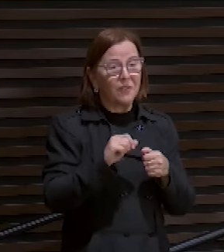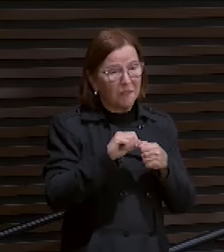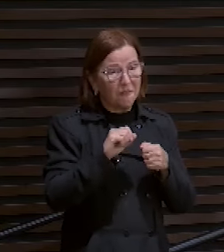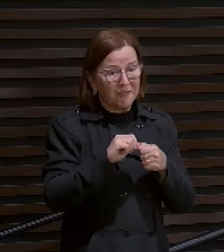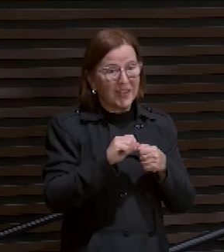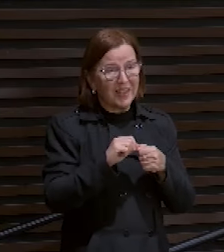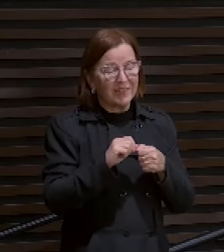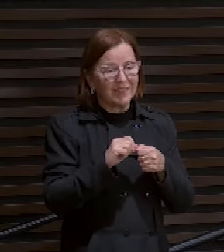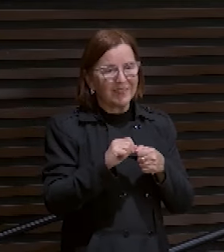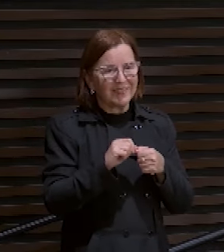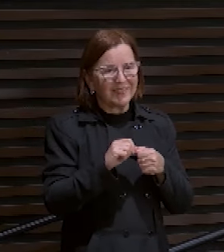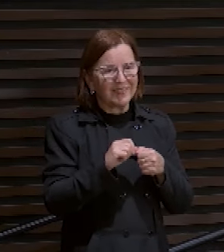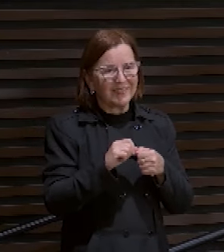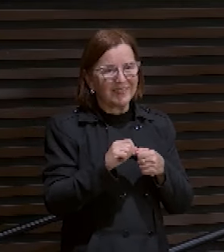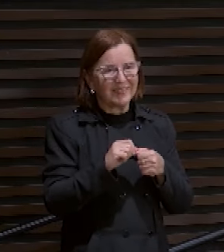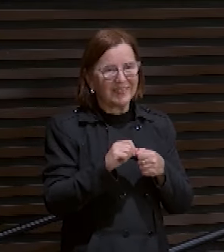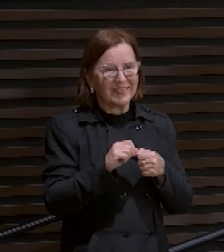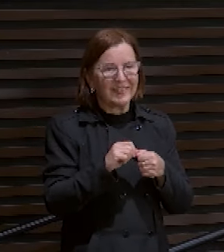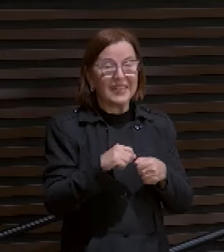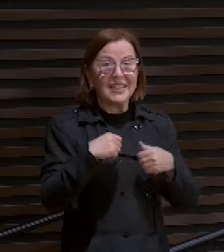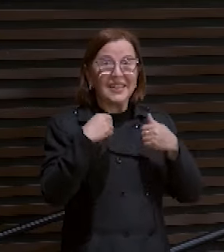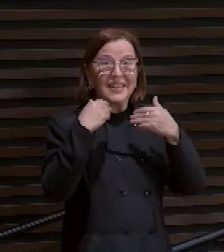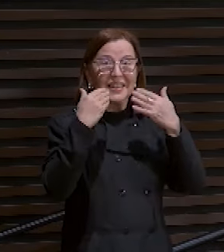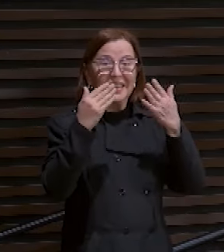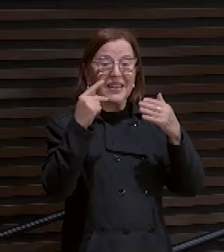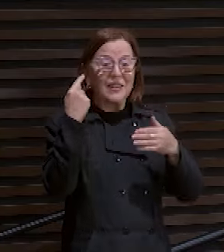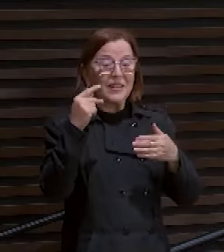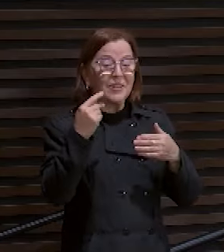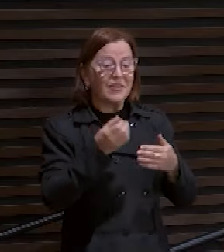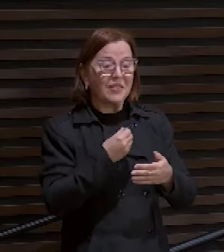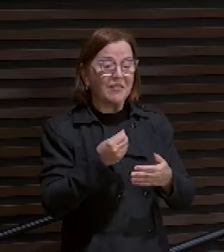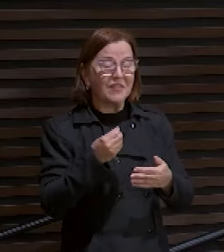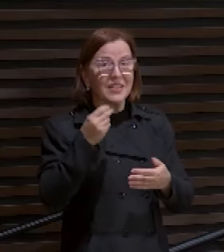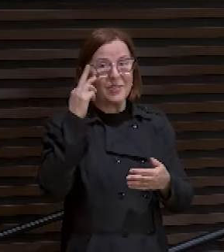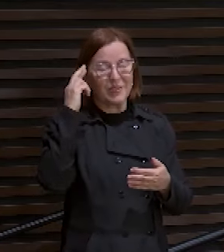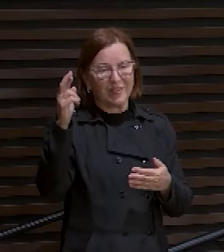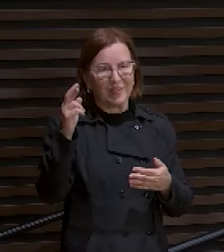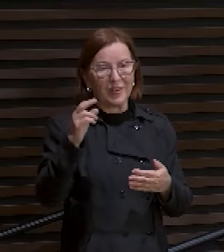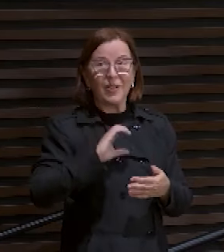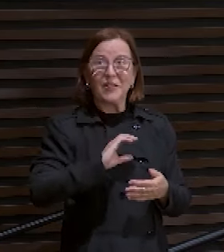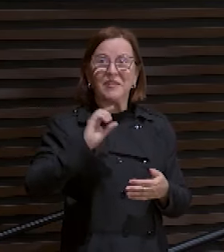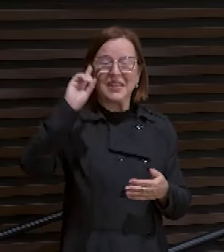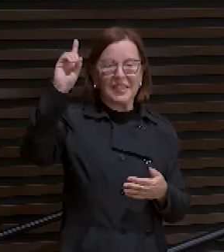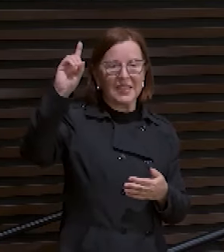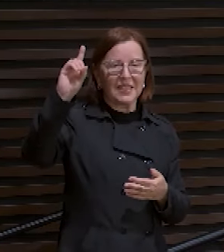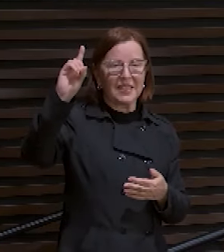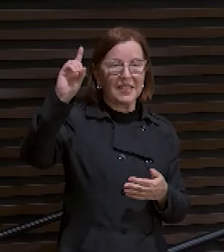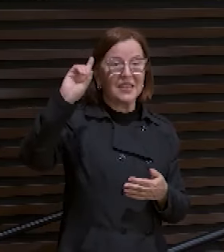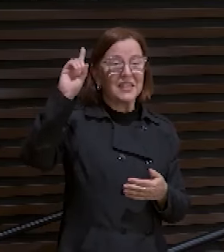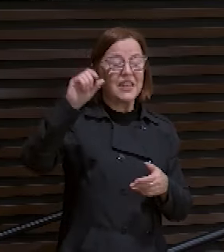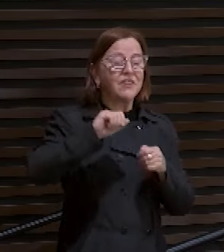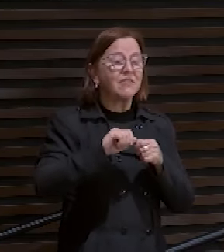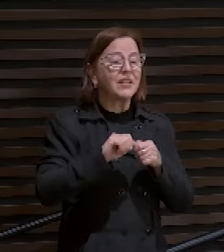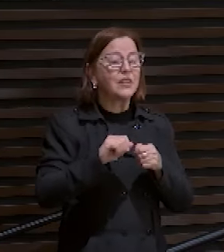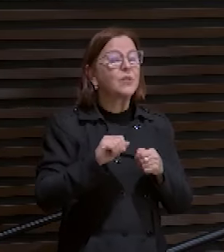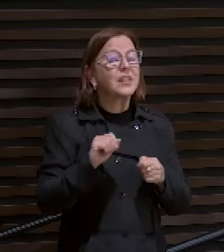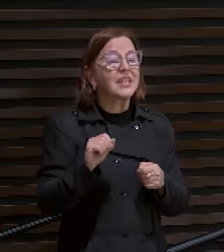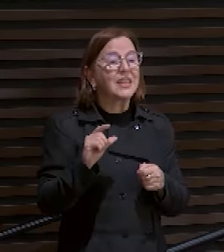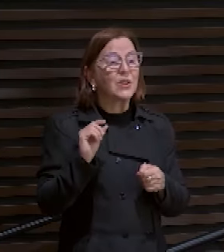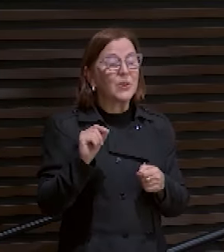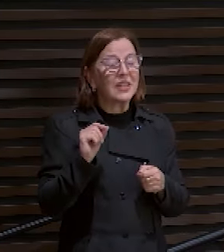Entrega teu caminho ao Senhor. Confia nele. E o quê que ele vai fazer? Tudo ele fará.